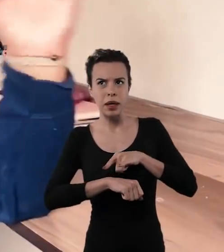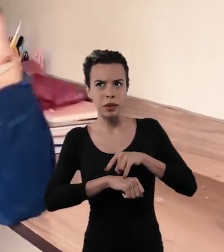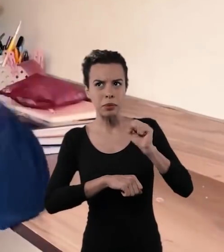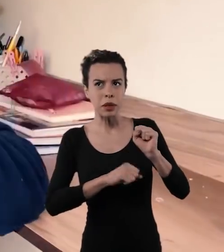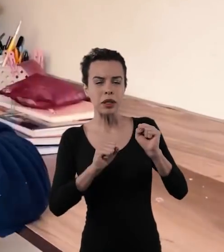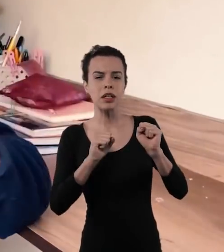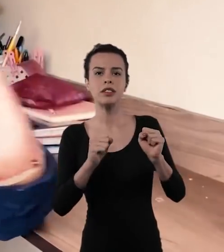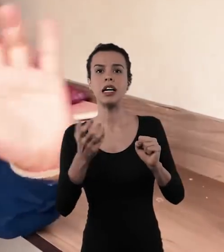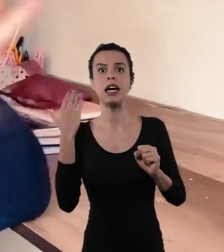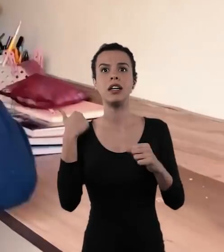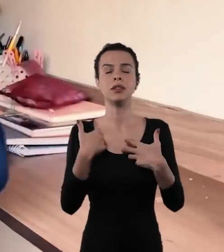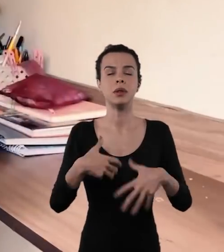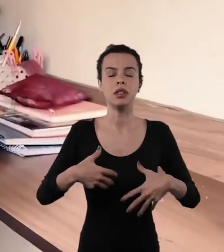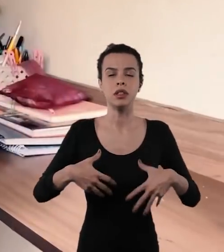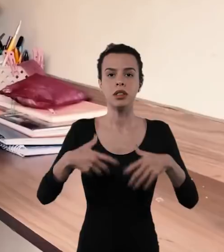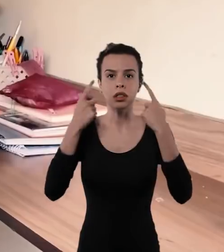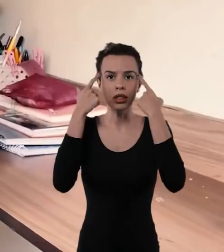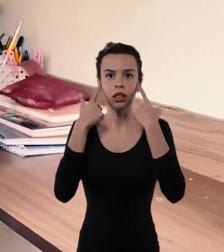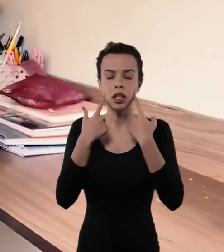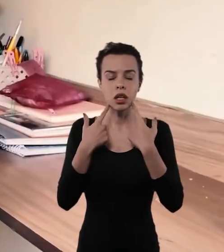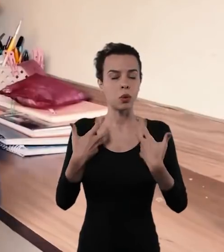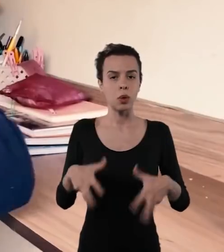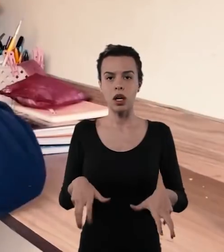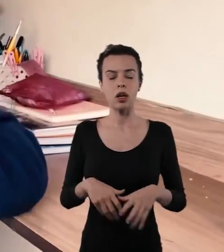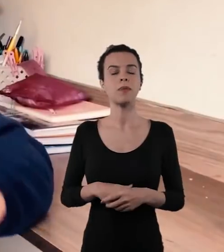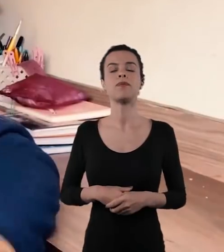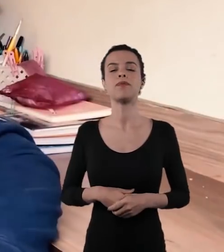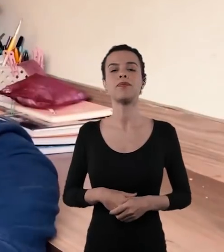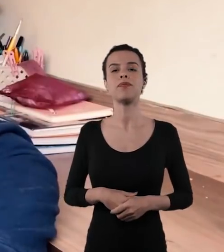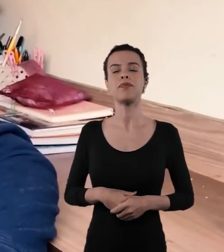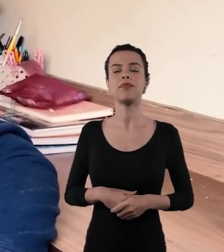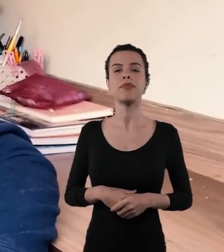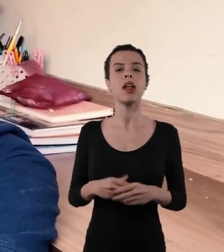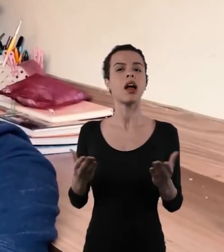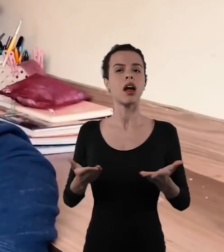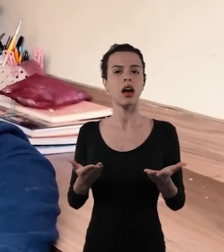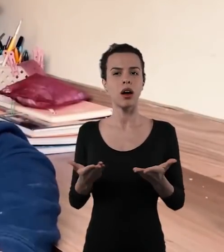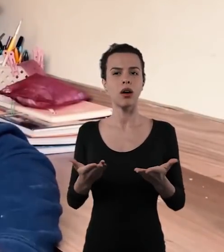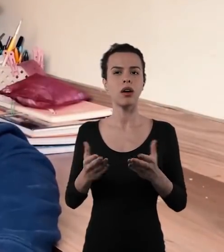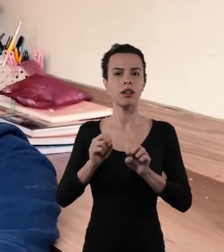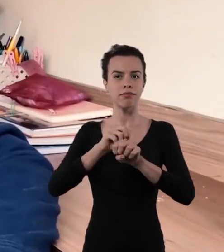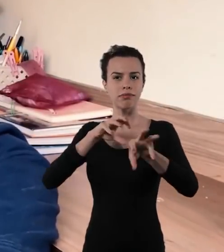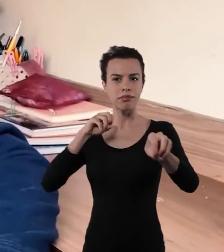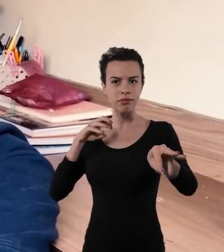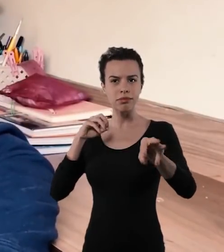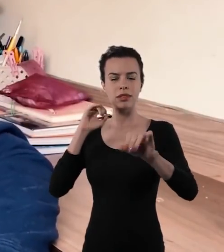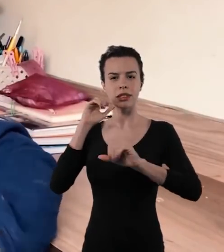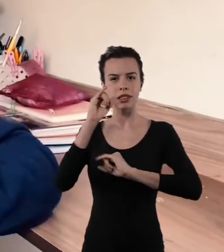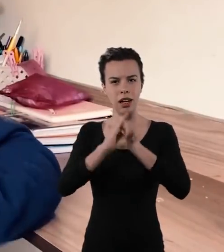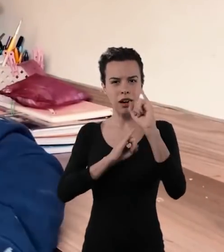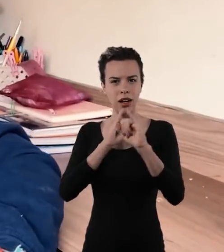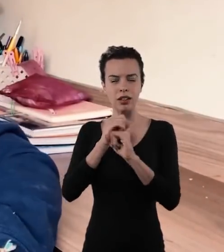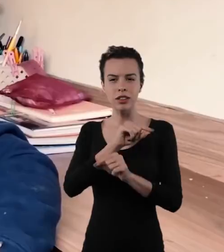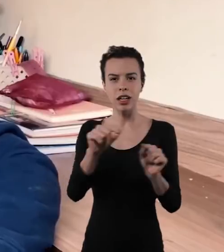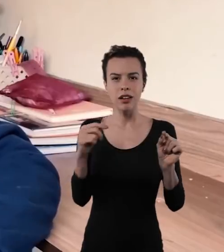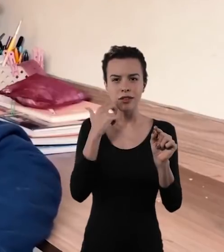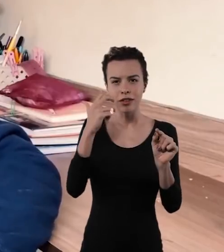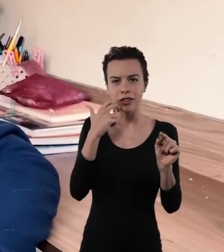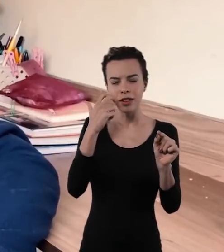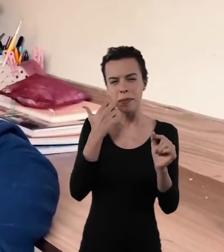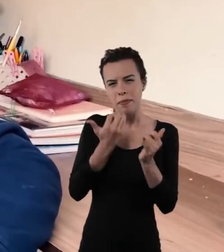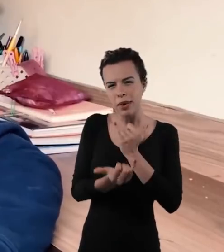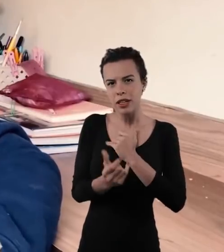eu consigo pedir para ir no banheiro, que era coisa assim que para mim era fora de cogitação mesmo e agora que você ensina a distância para as pessoas que são